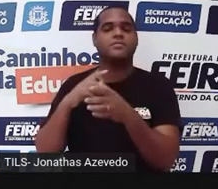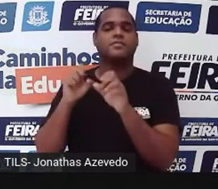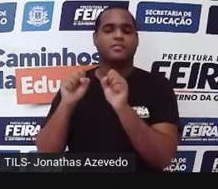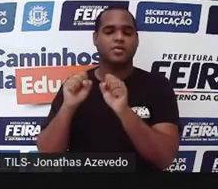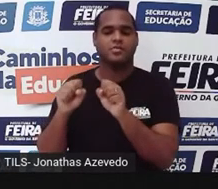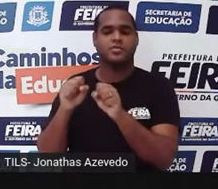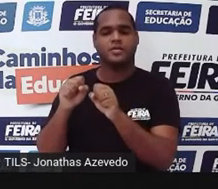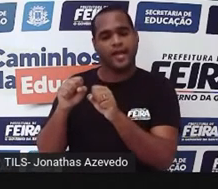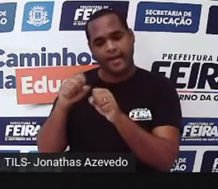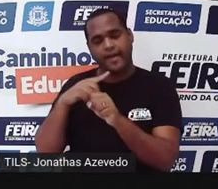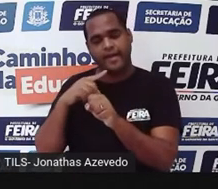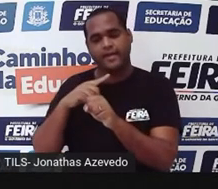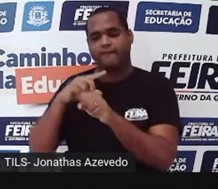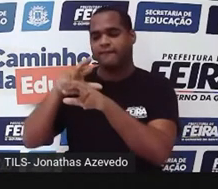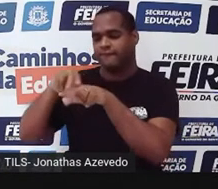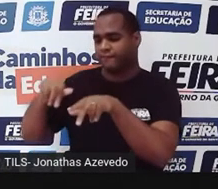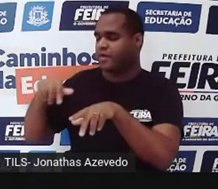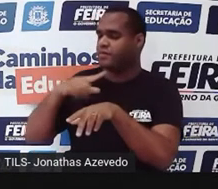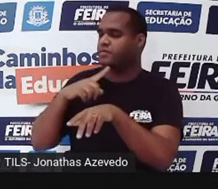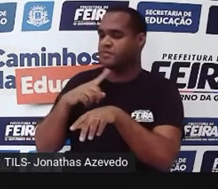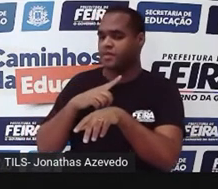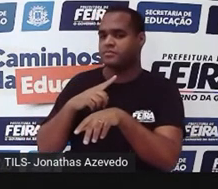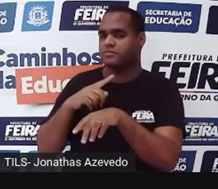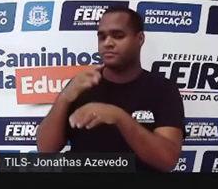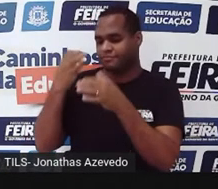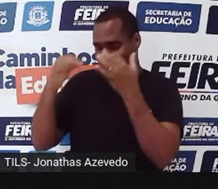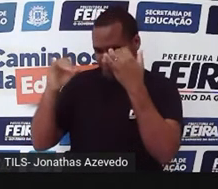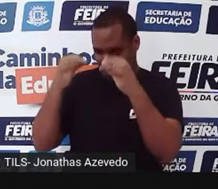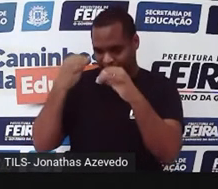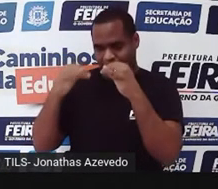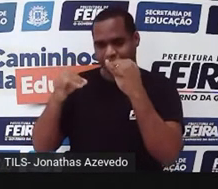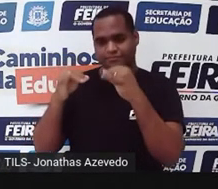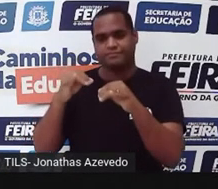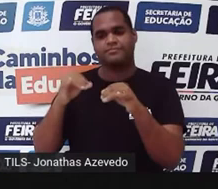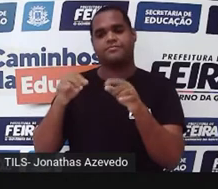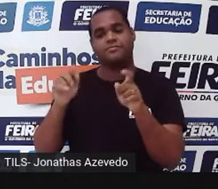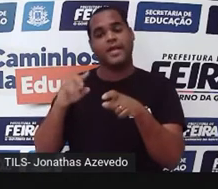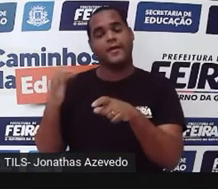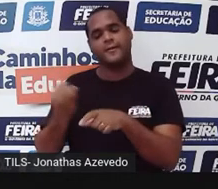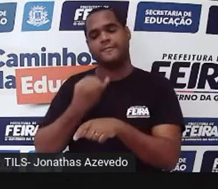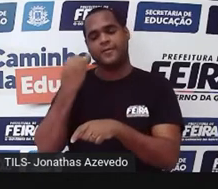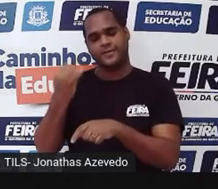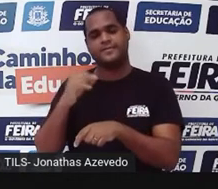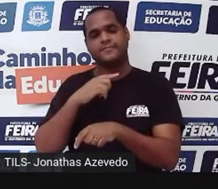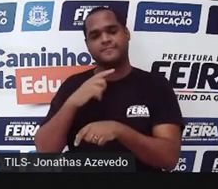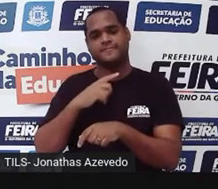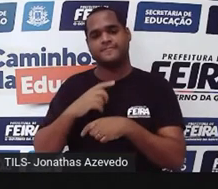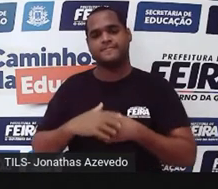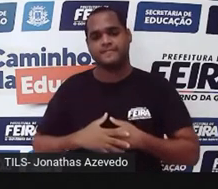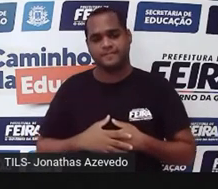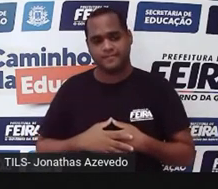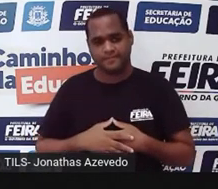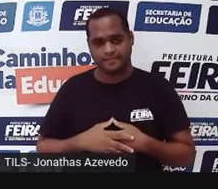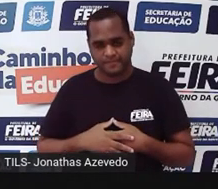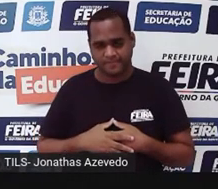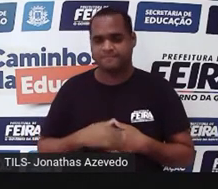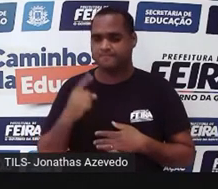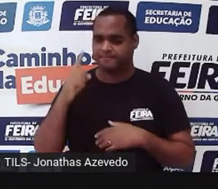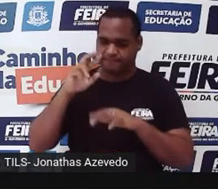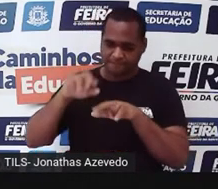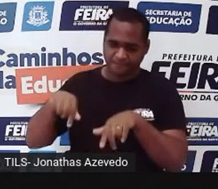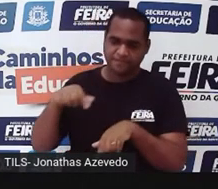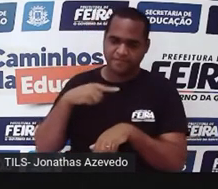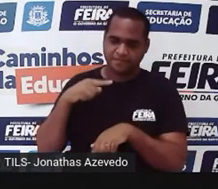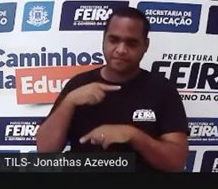predadores, por essas pragas. E isso é uma coisa interessante, porque aí aumentou a produtividade daquela